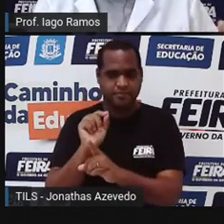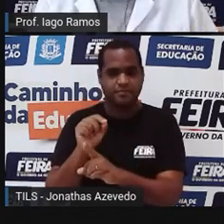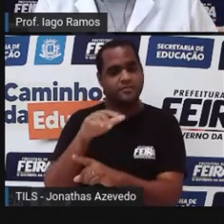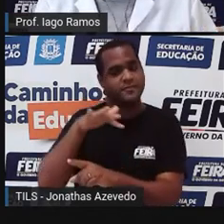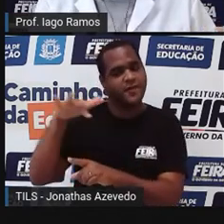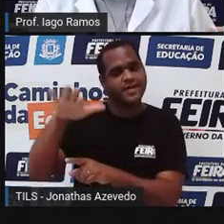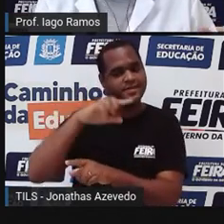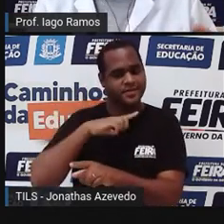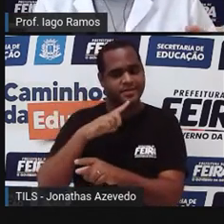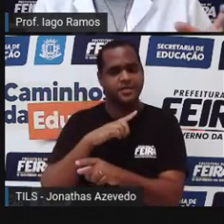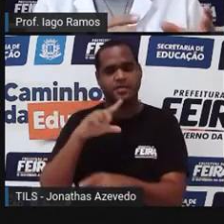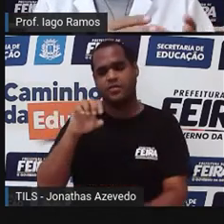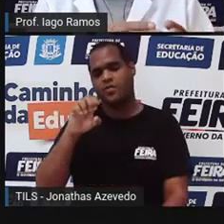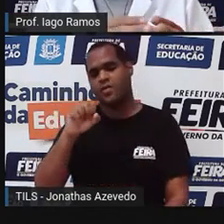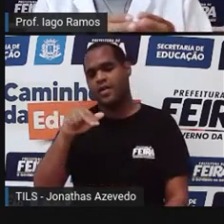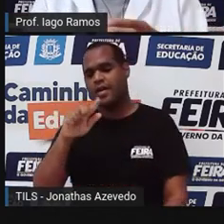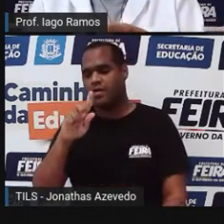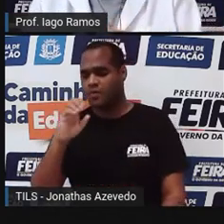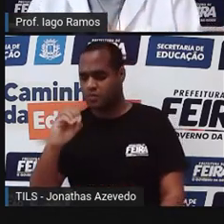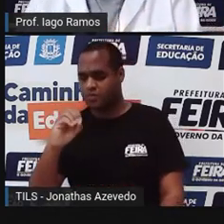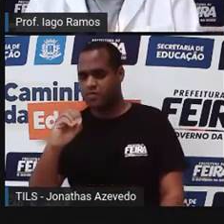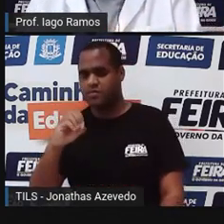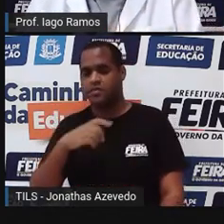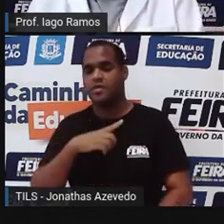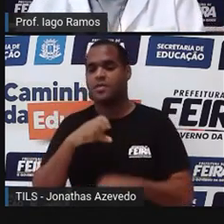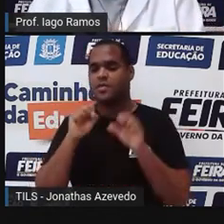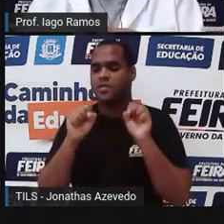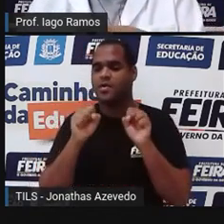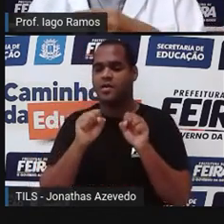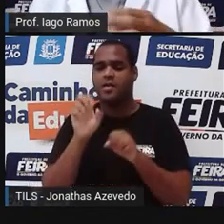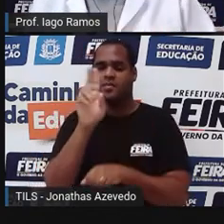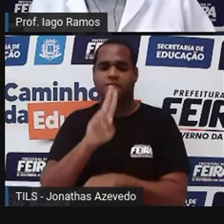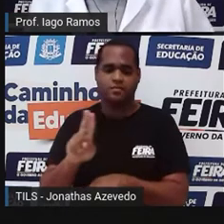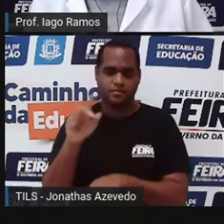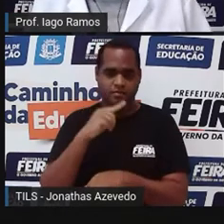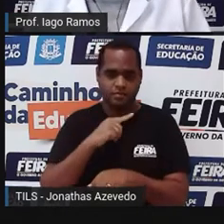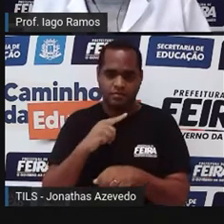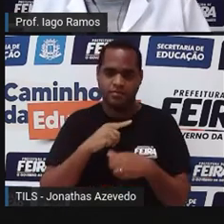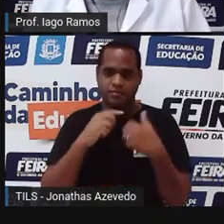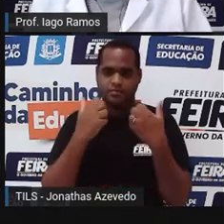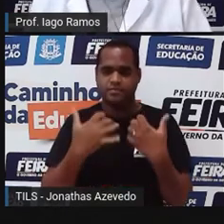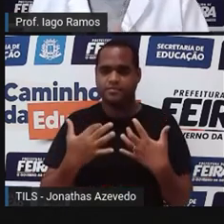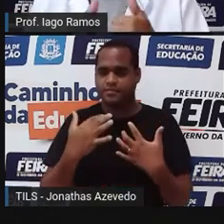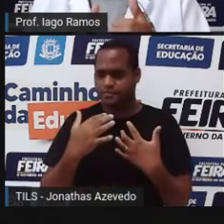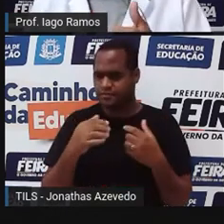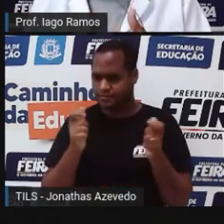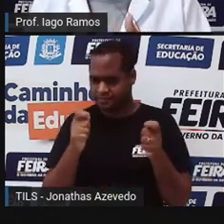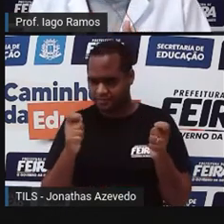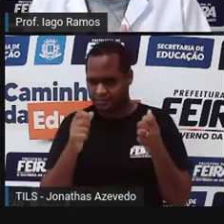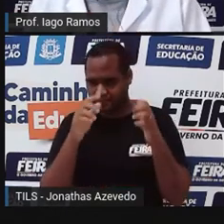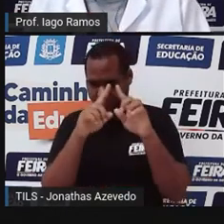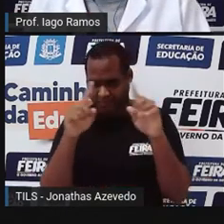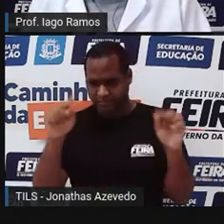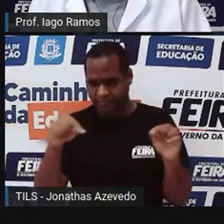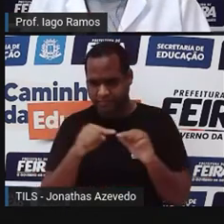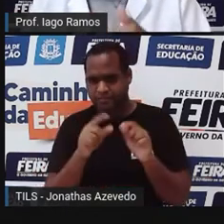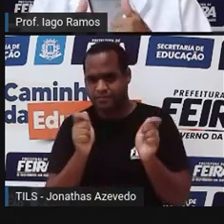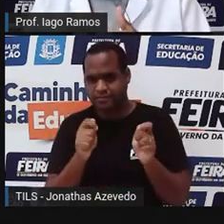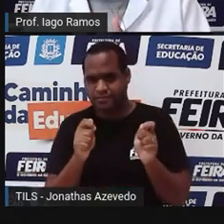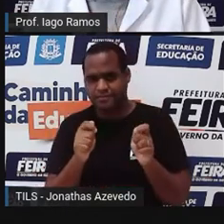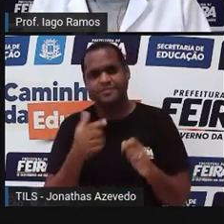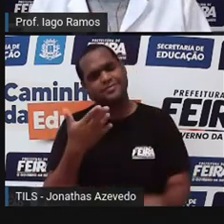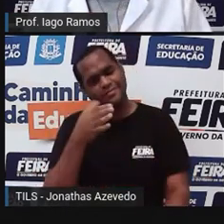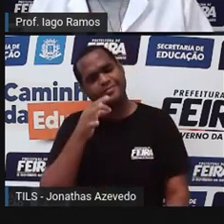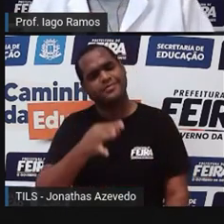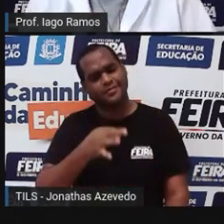de um losango Eu posso usar a área do retângulo? Exatamente É